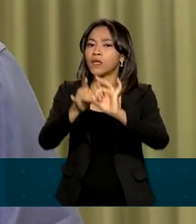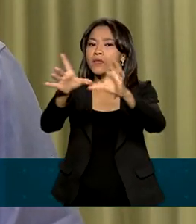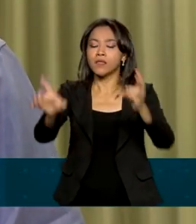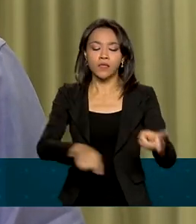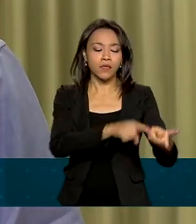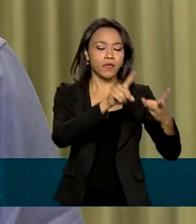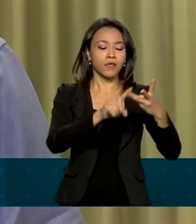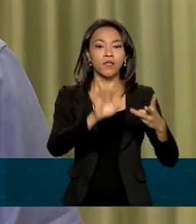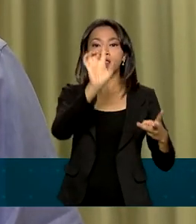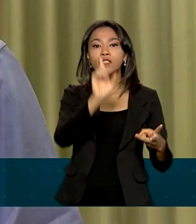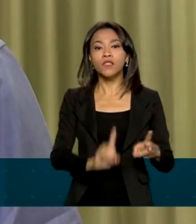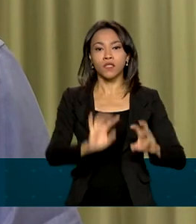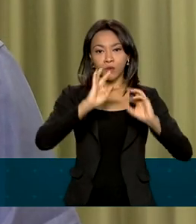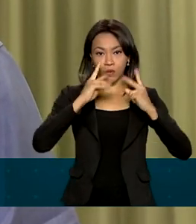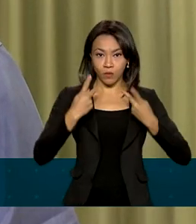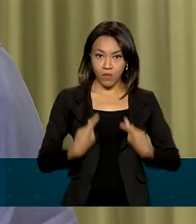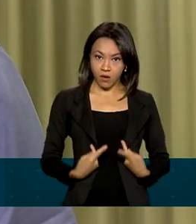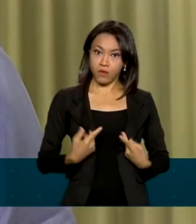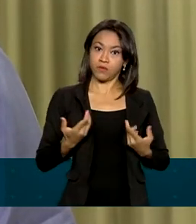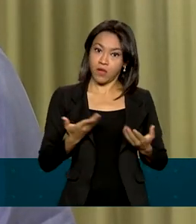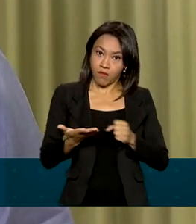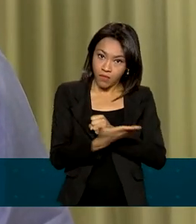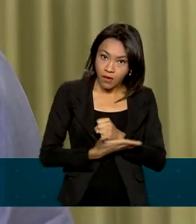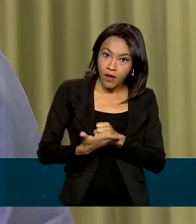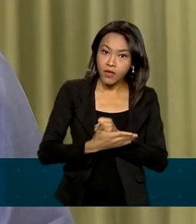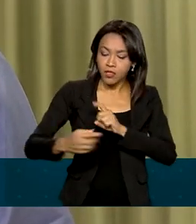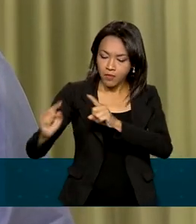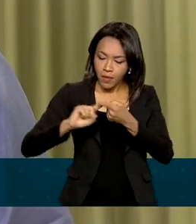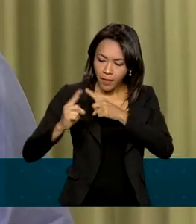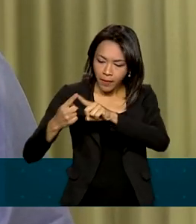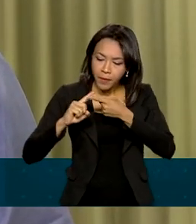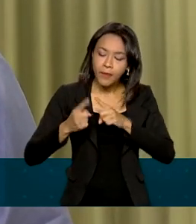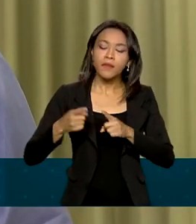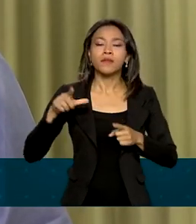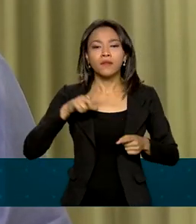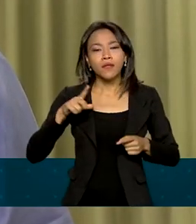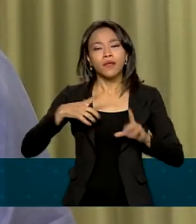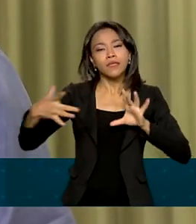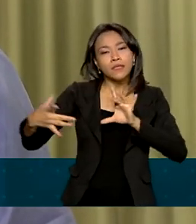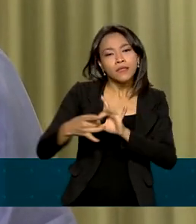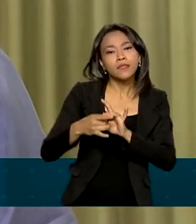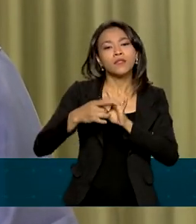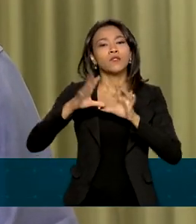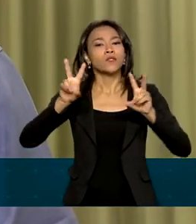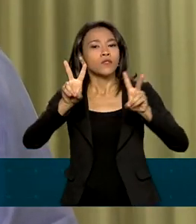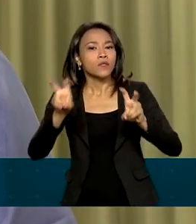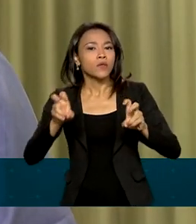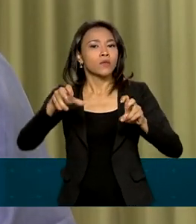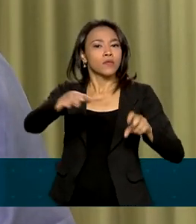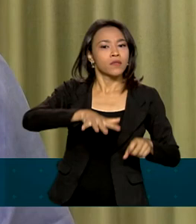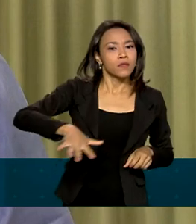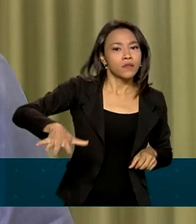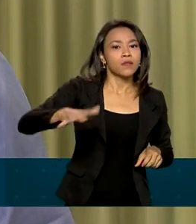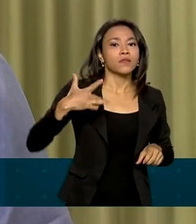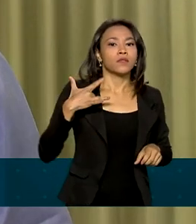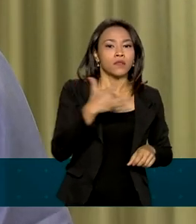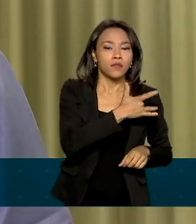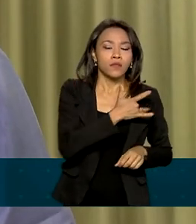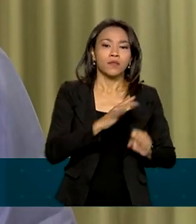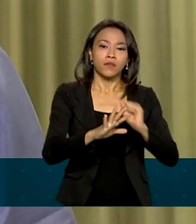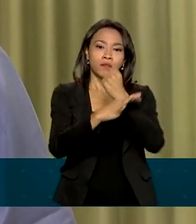humanos. E, a partir daí, se passou a haver uma integração em temas como saúde, como segurança e defesa,